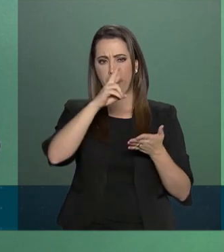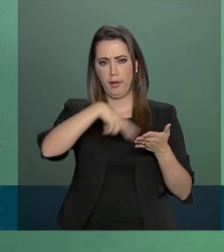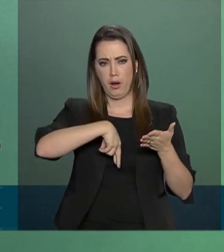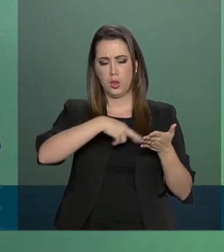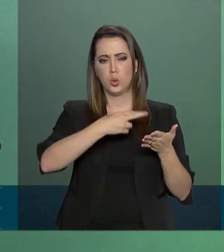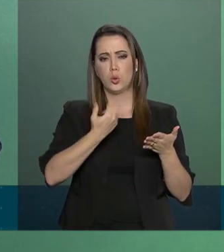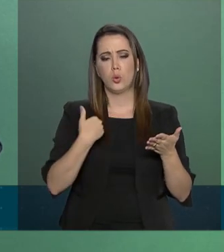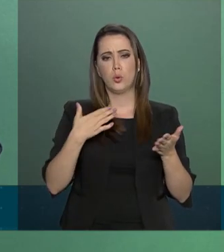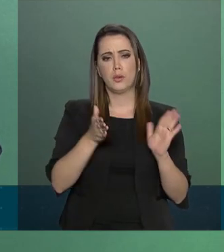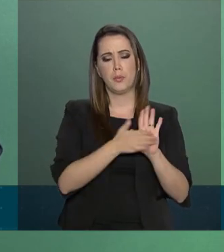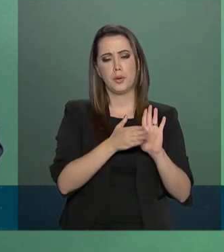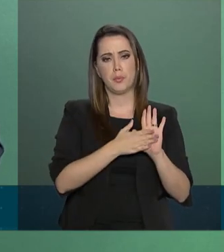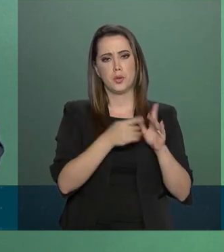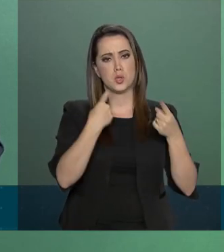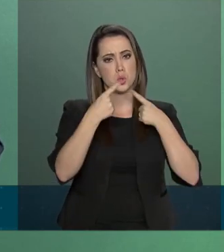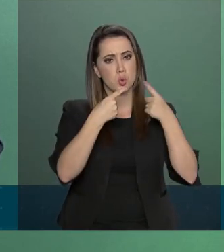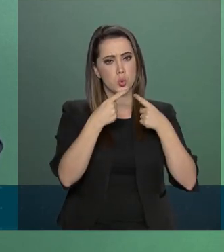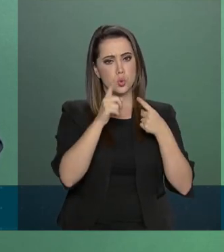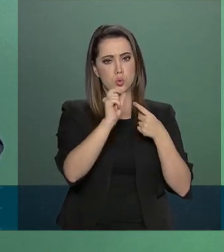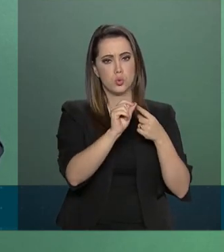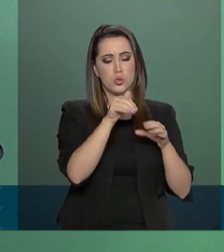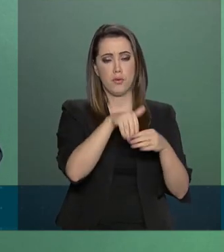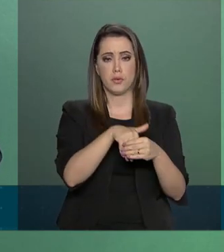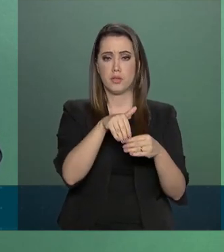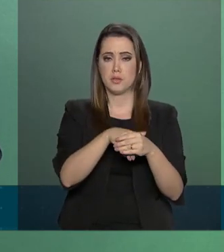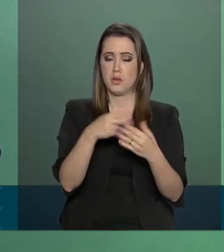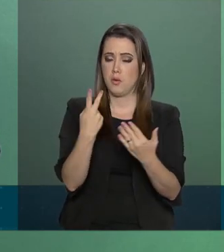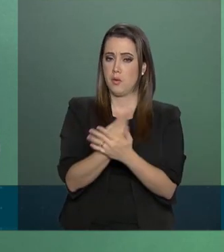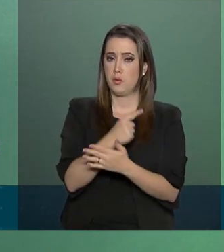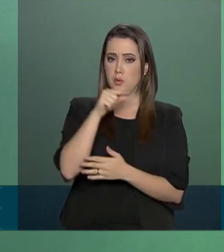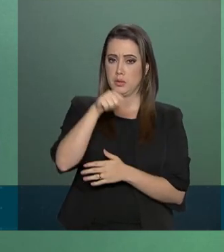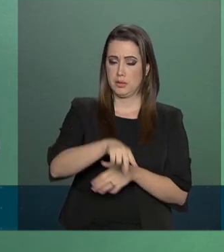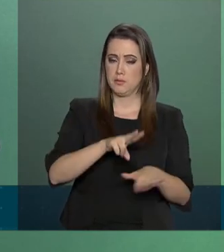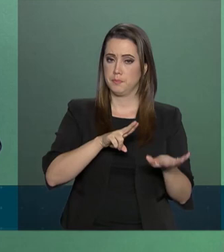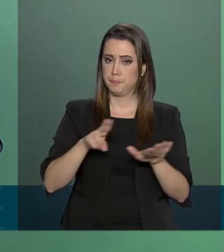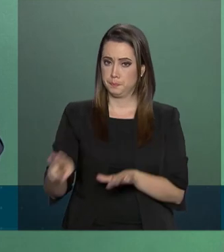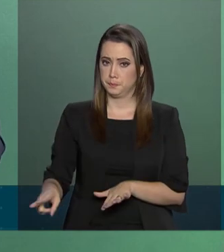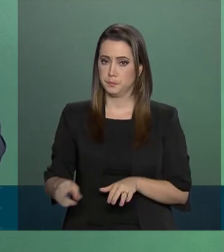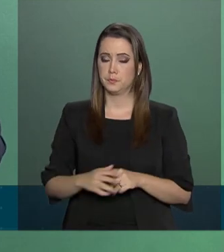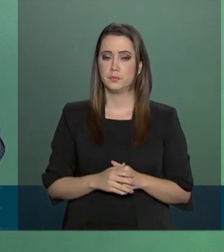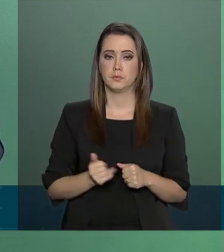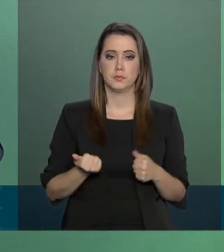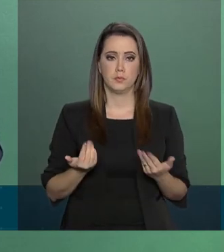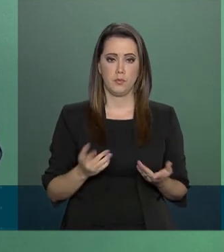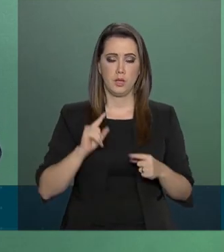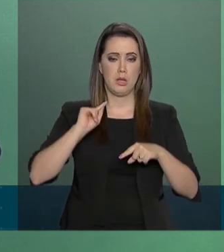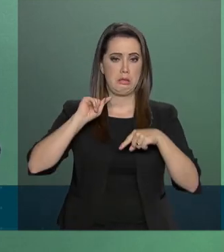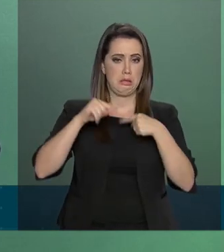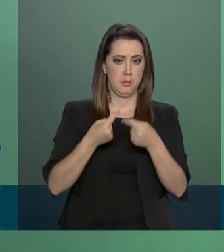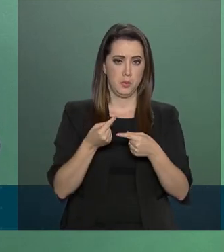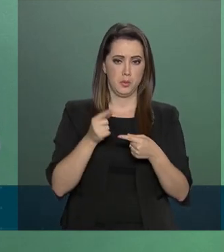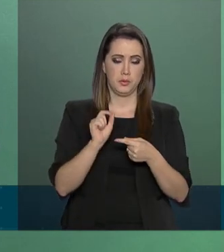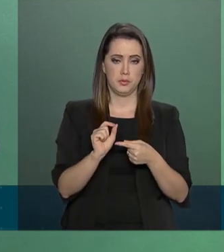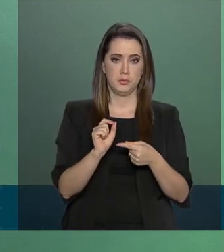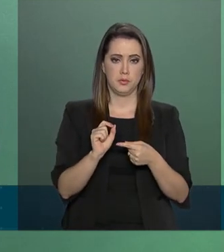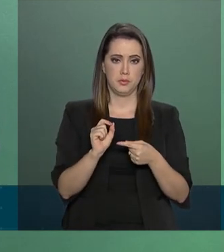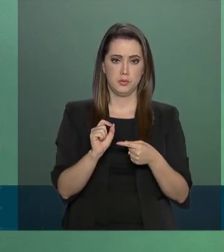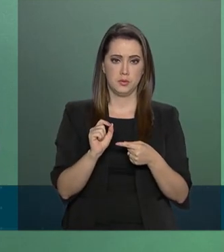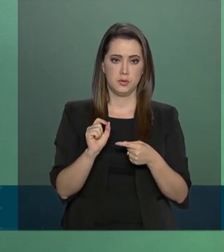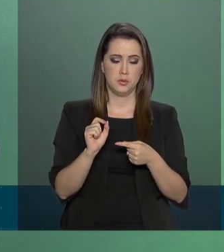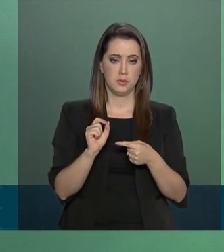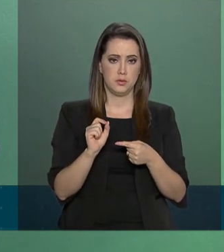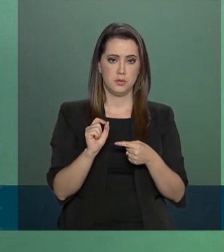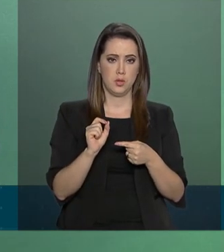discute a medida. A votação está programada ainda para esta semana. Depois disso, o